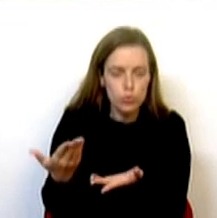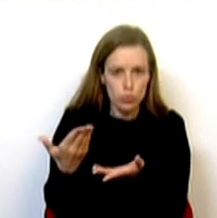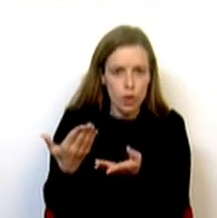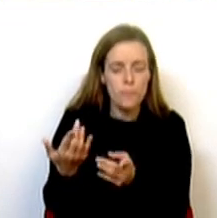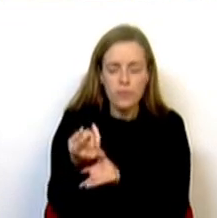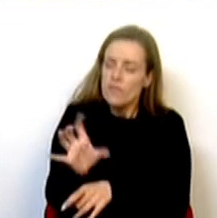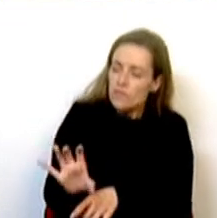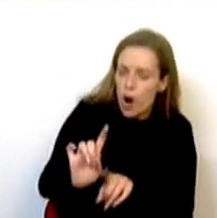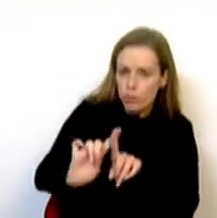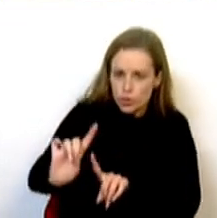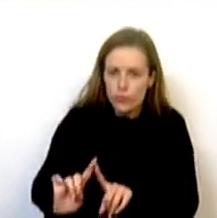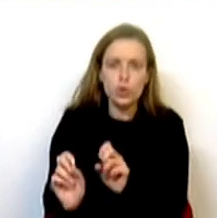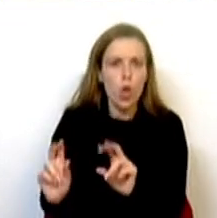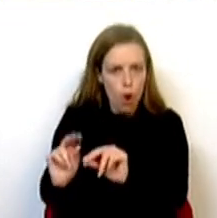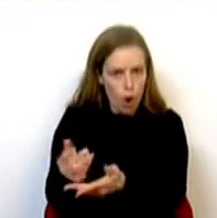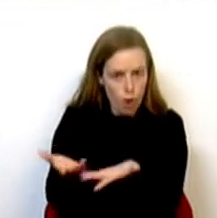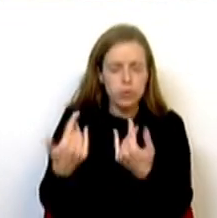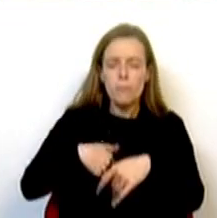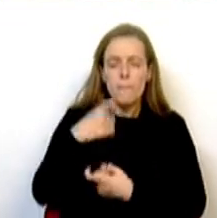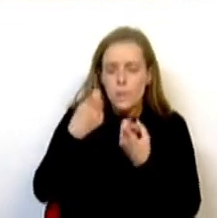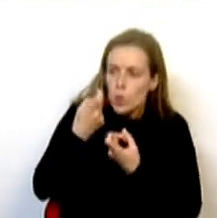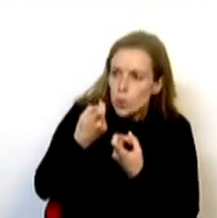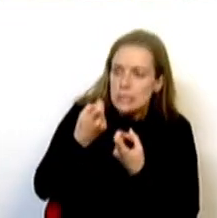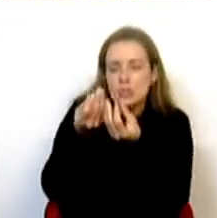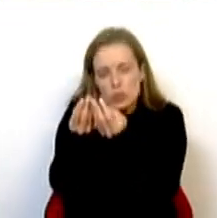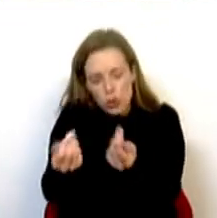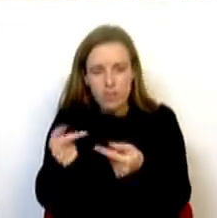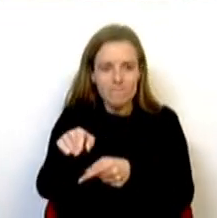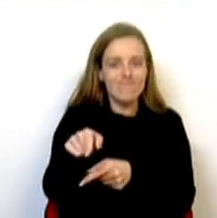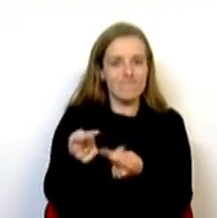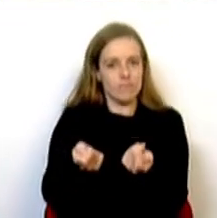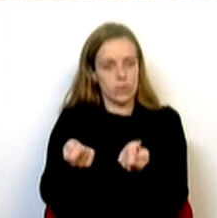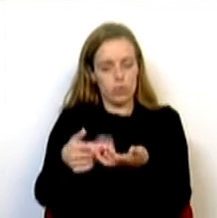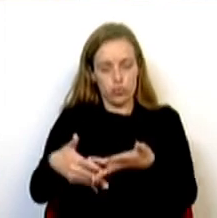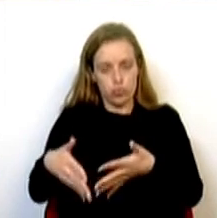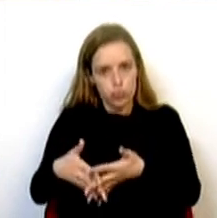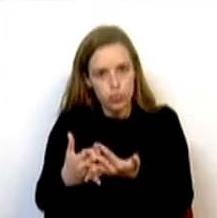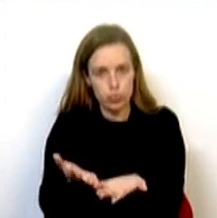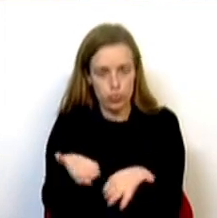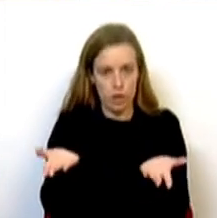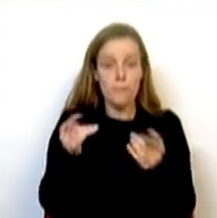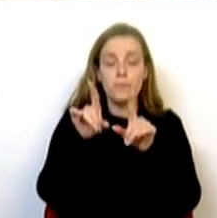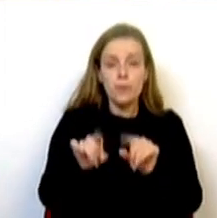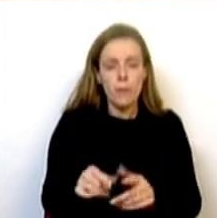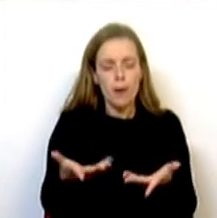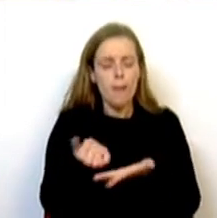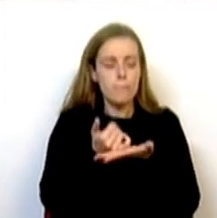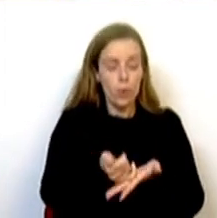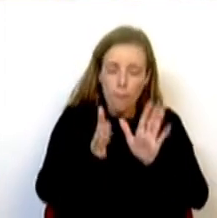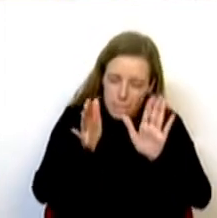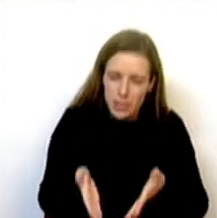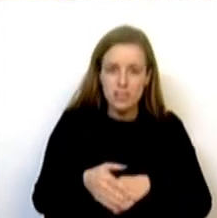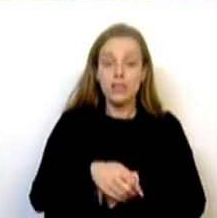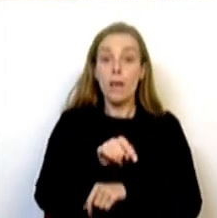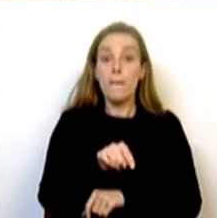procura resolver esse problema estrutural. É o apoio que pedimos para resolver esse